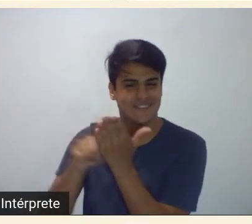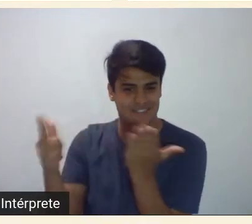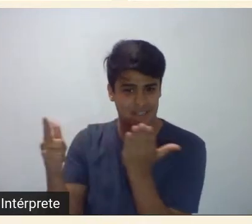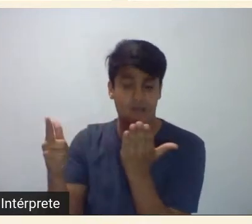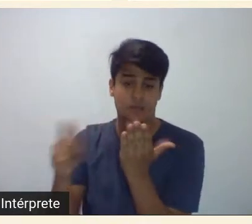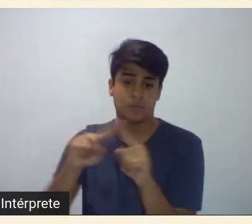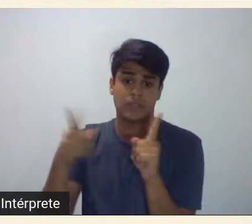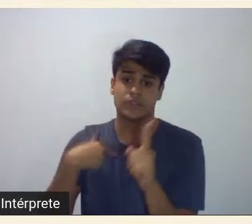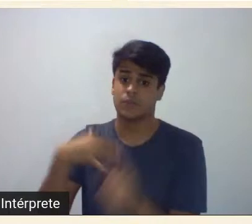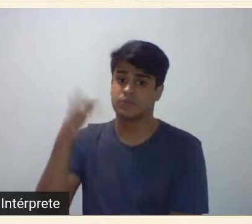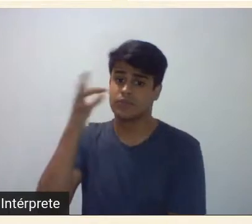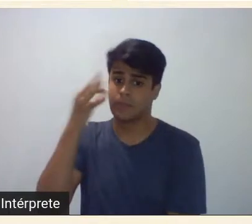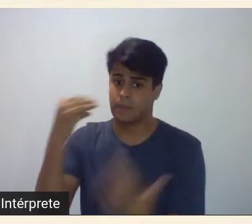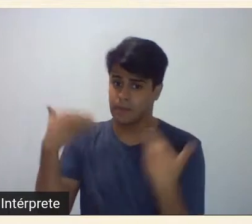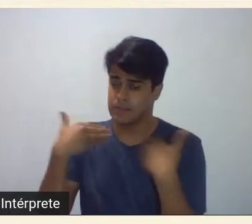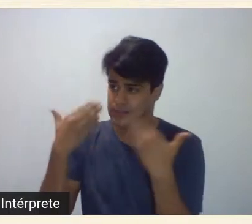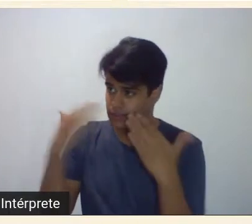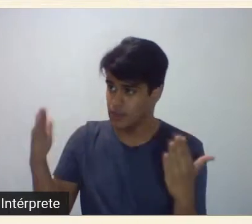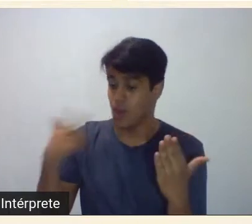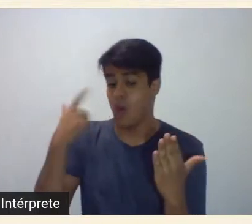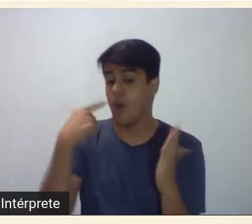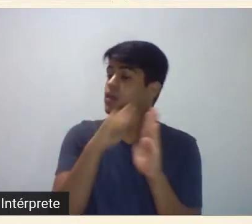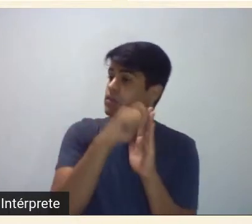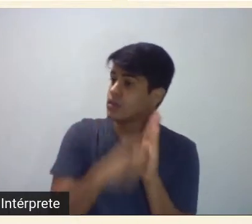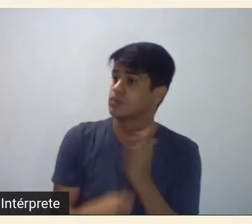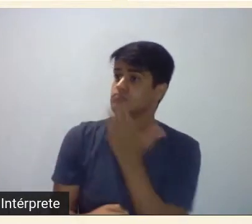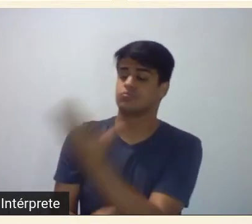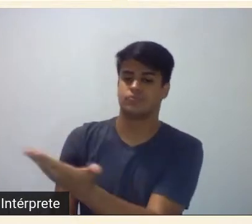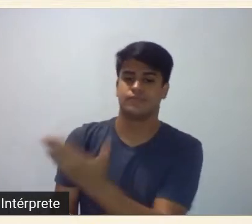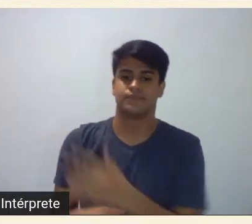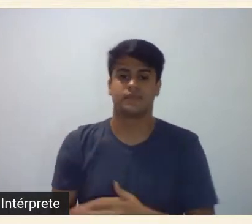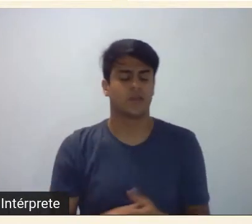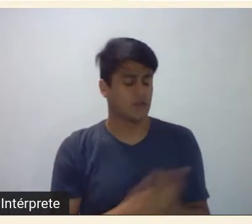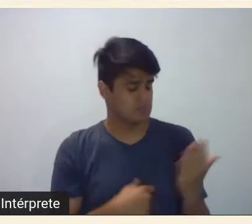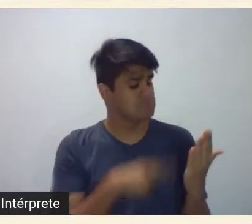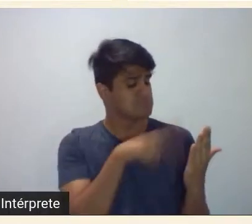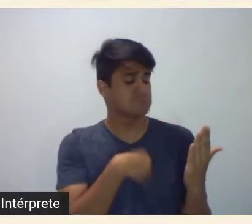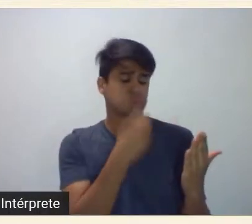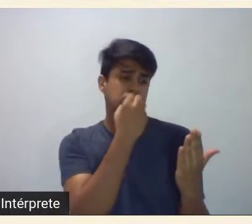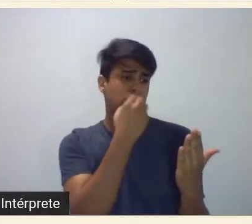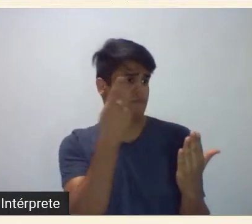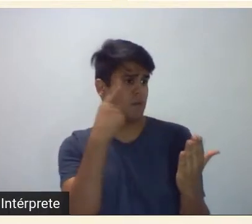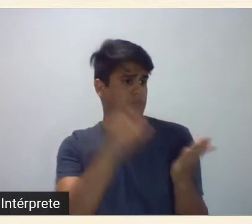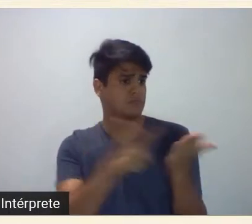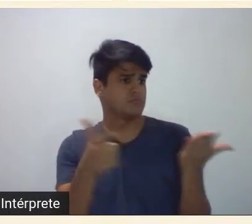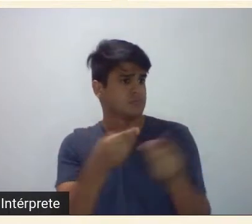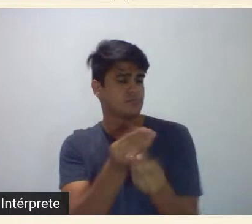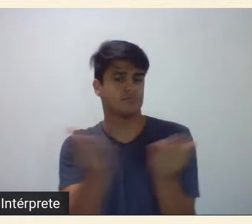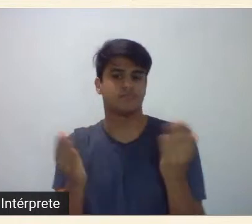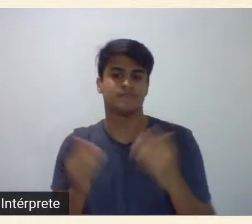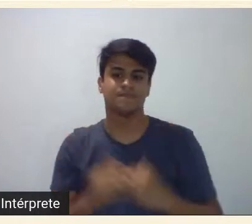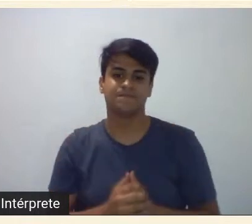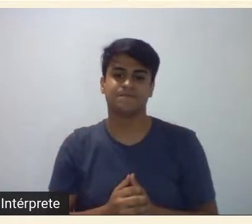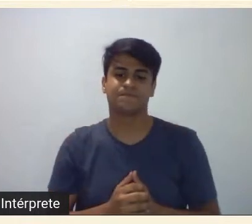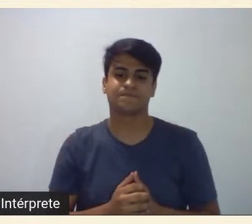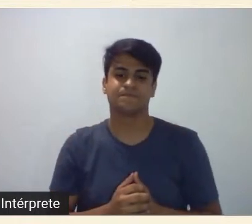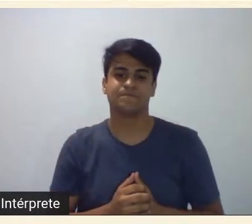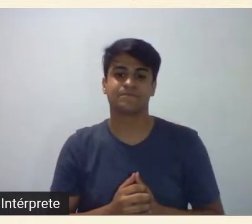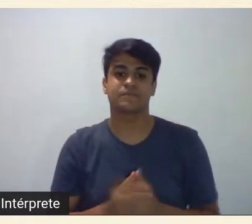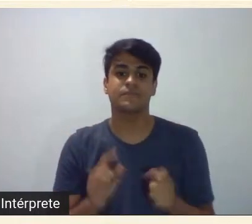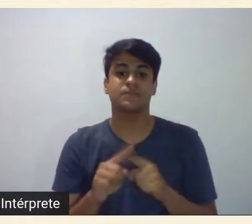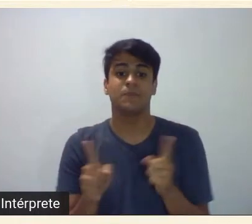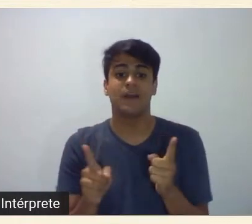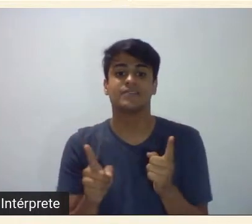e falei aqui trouxe um texto depois ele lia e fala ah vamos publicar mas aí por exemplo eu